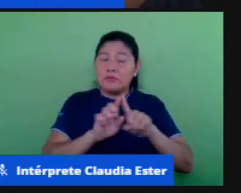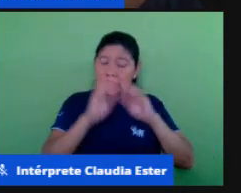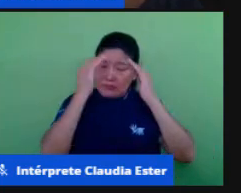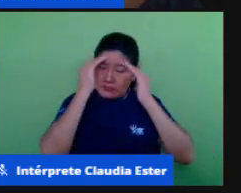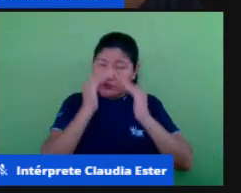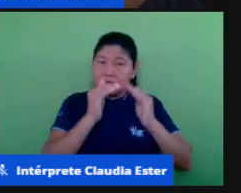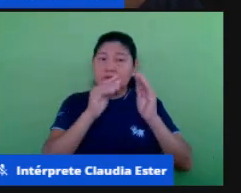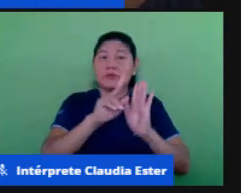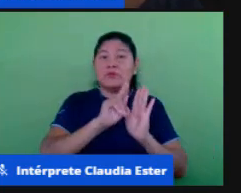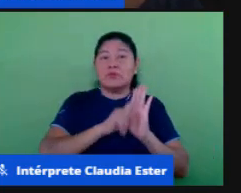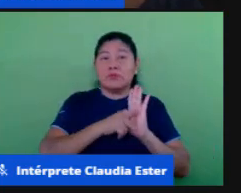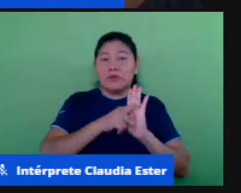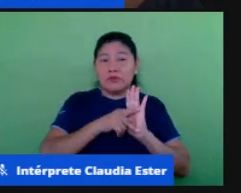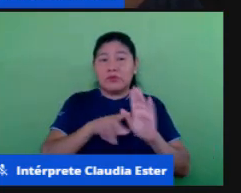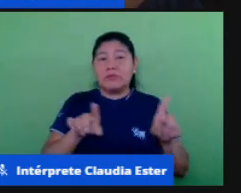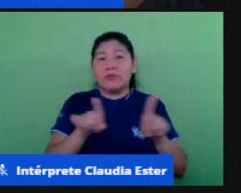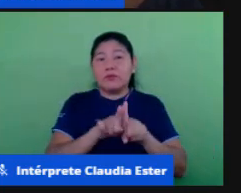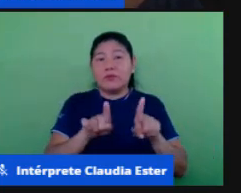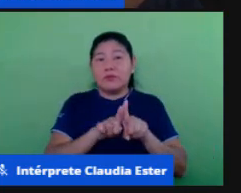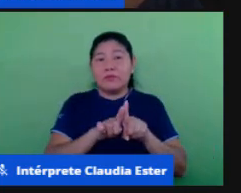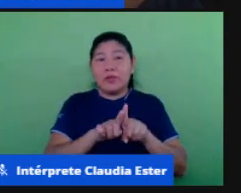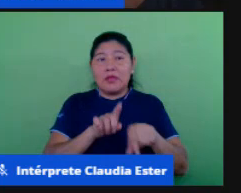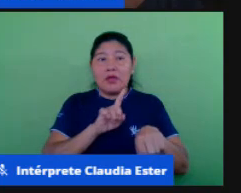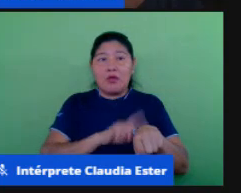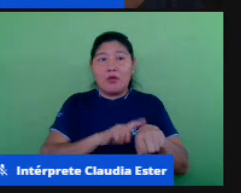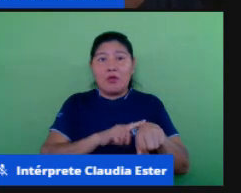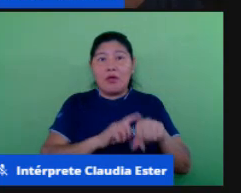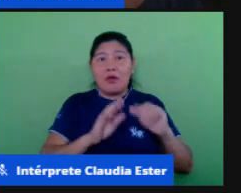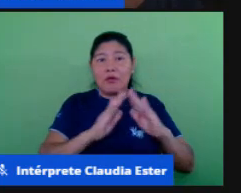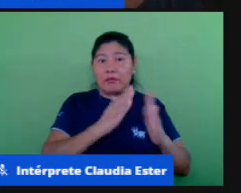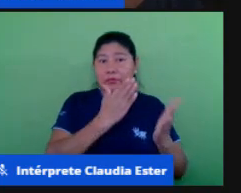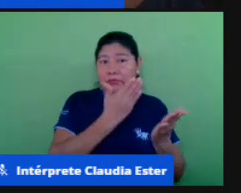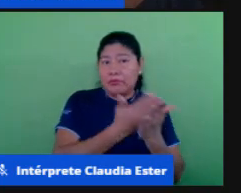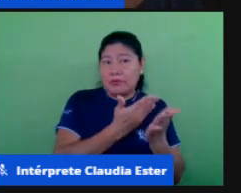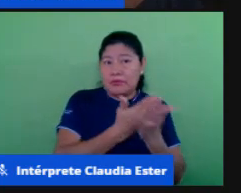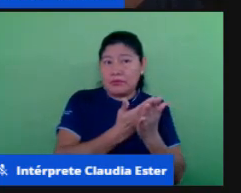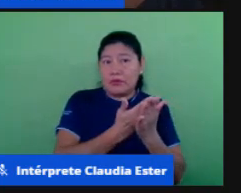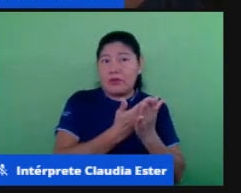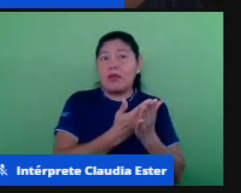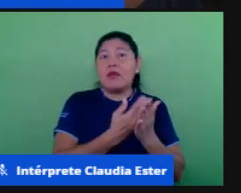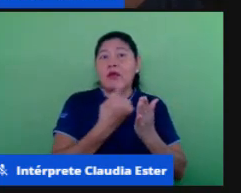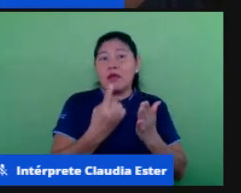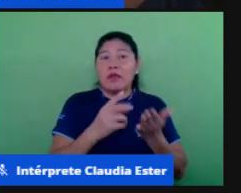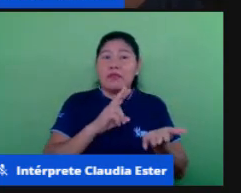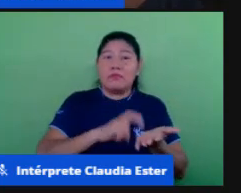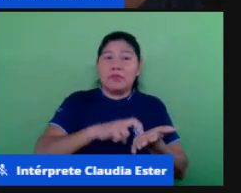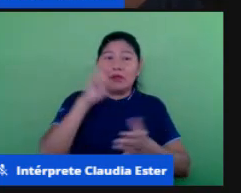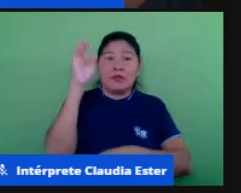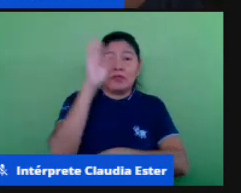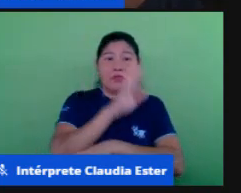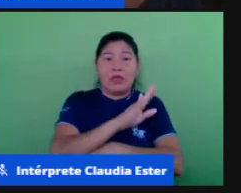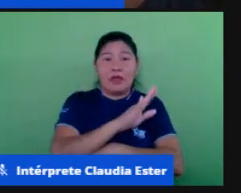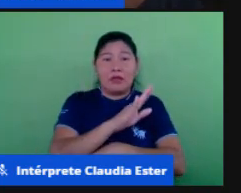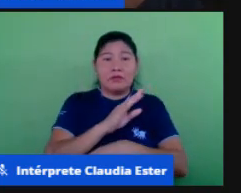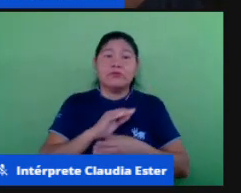o horário escolar continua tudo da mesma maneira os tempos cada tempo que nós temos de aula